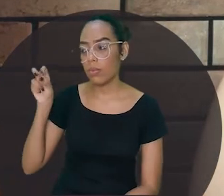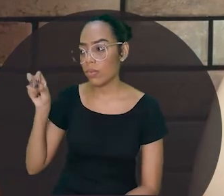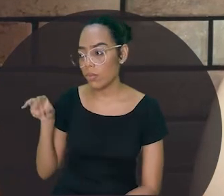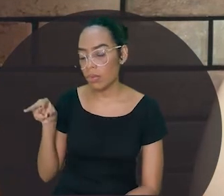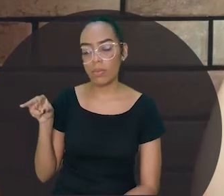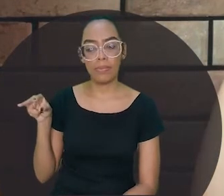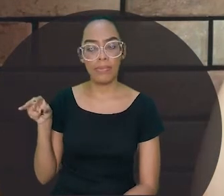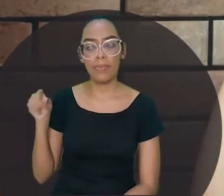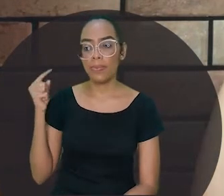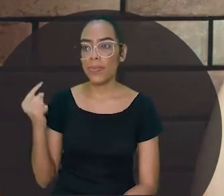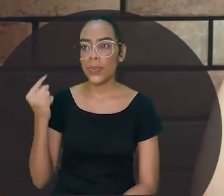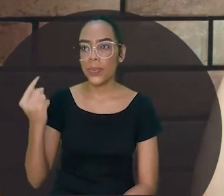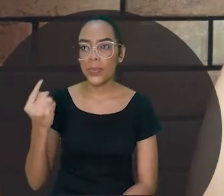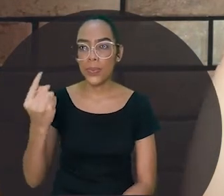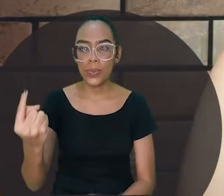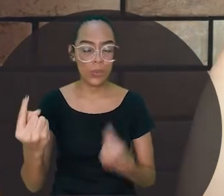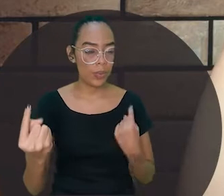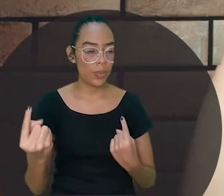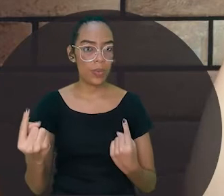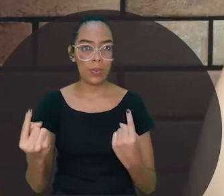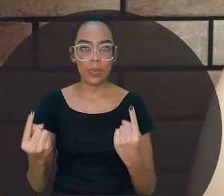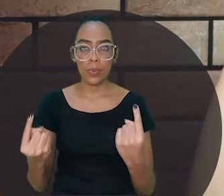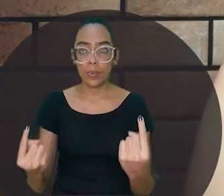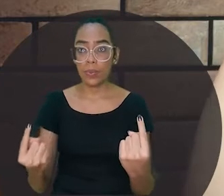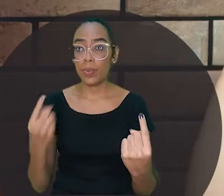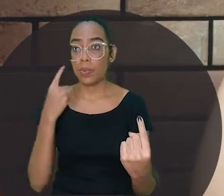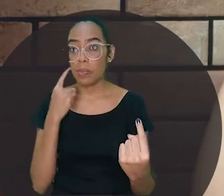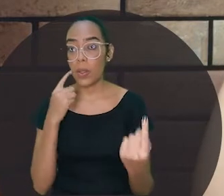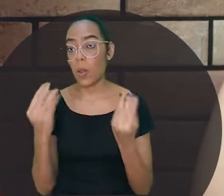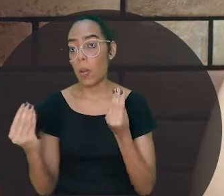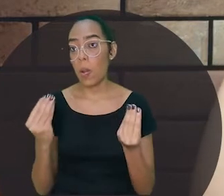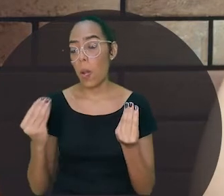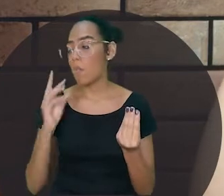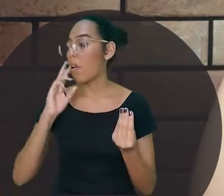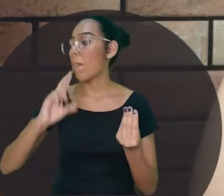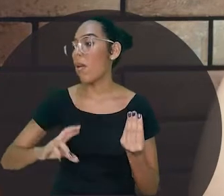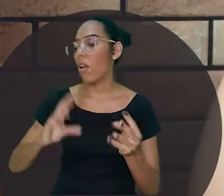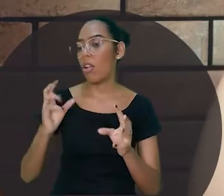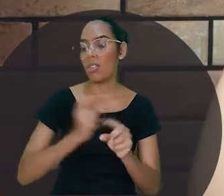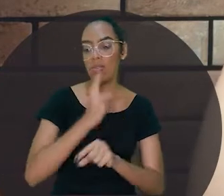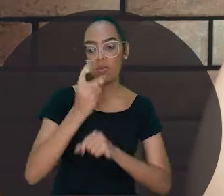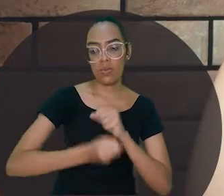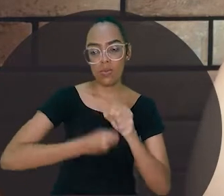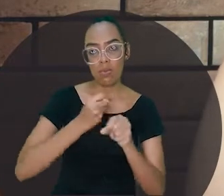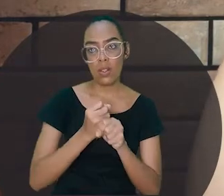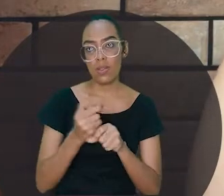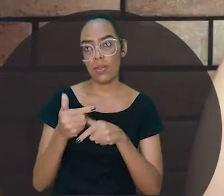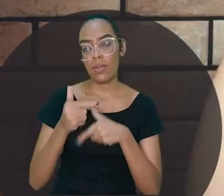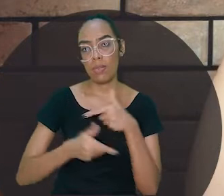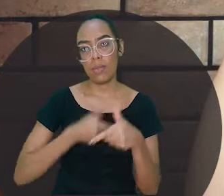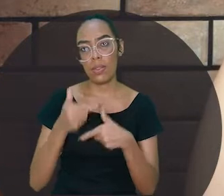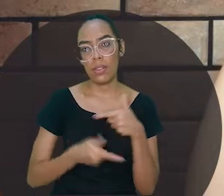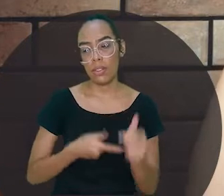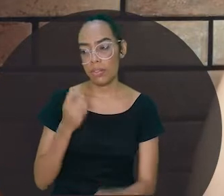uma por uma olhando cada criança e o resultado do seu trabalho. Pois não